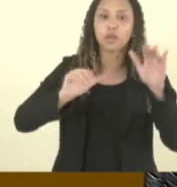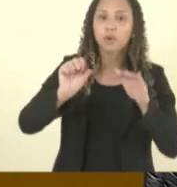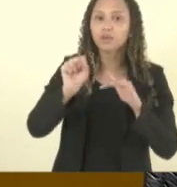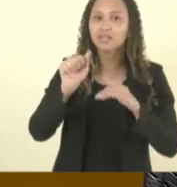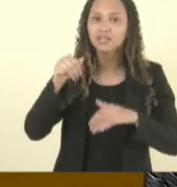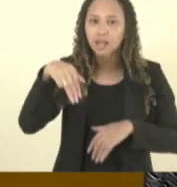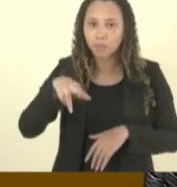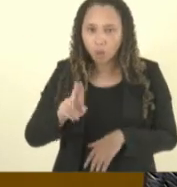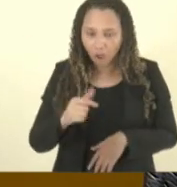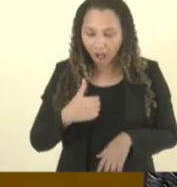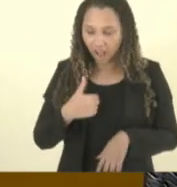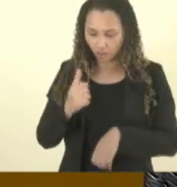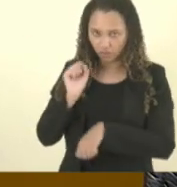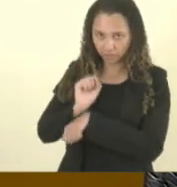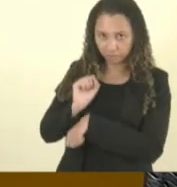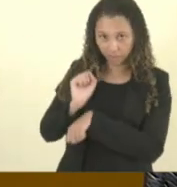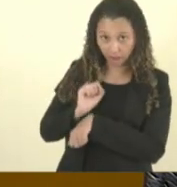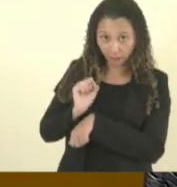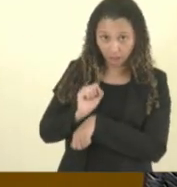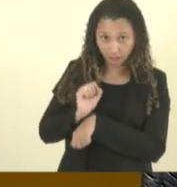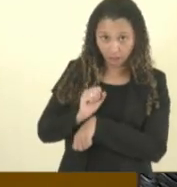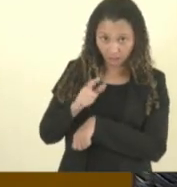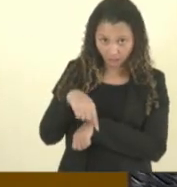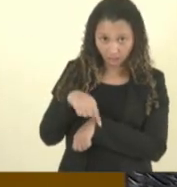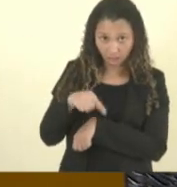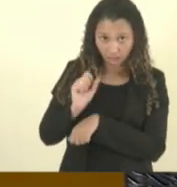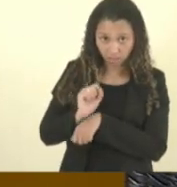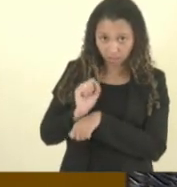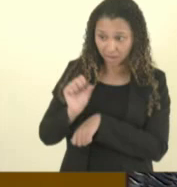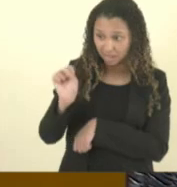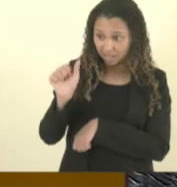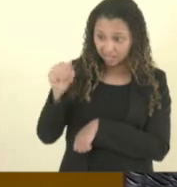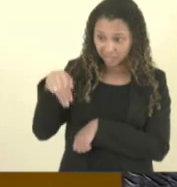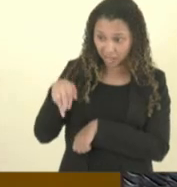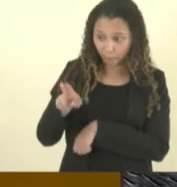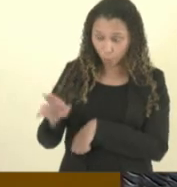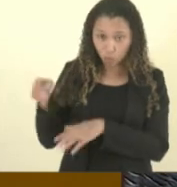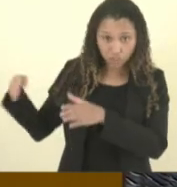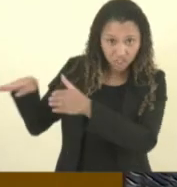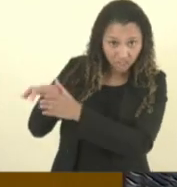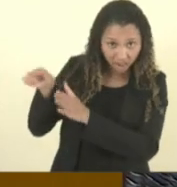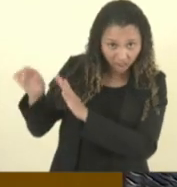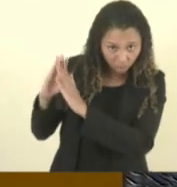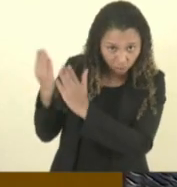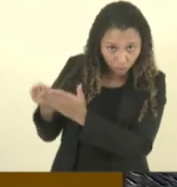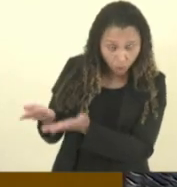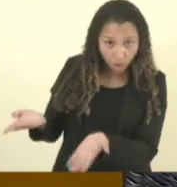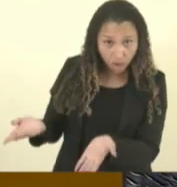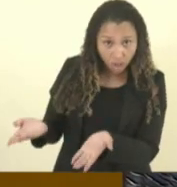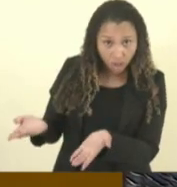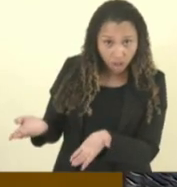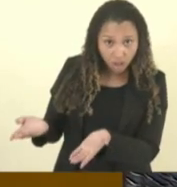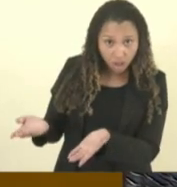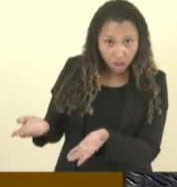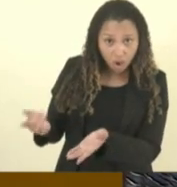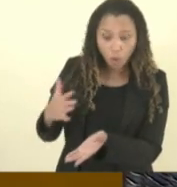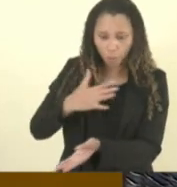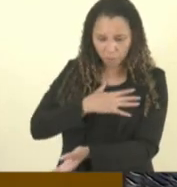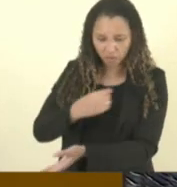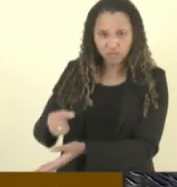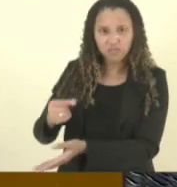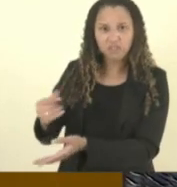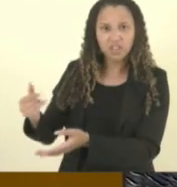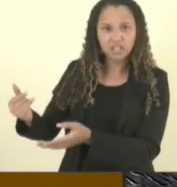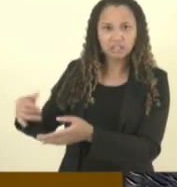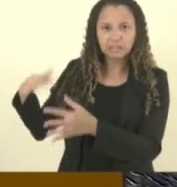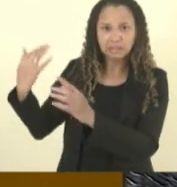tenho que esperar então o SAMU chegar na escola meu filho sair de lá lesado fisicamente então